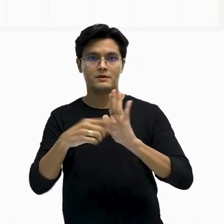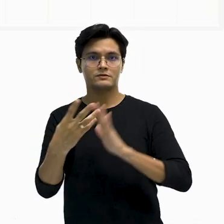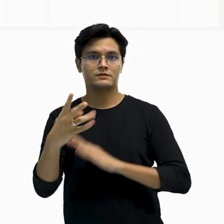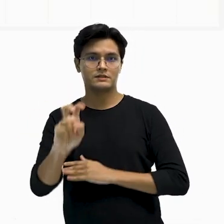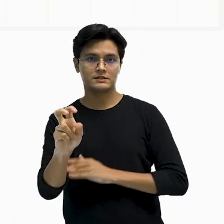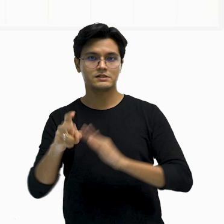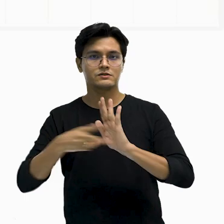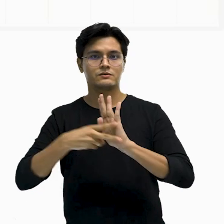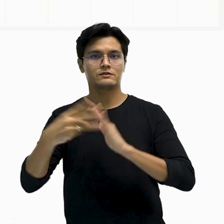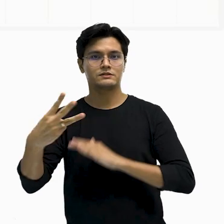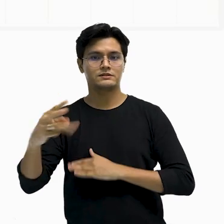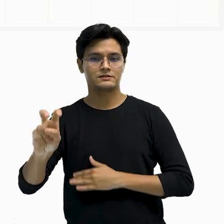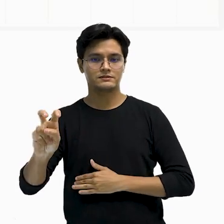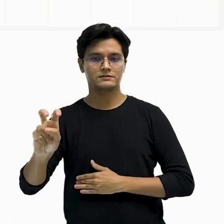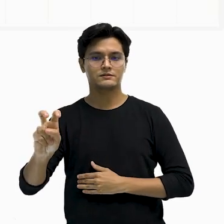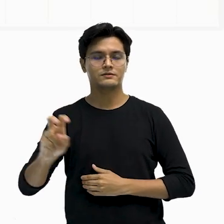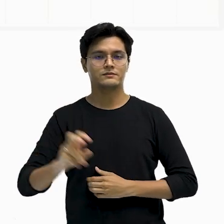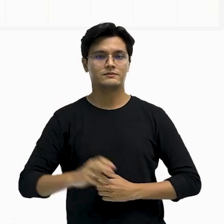vai dar 35, né?